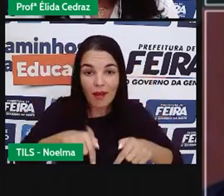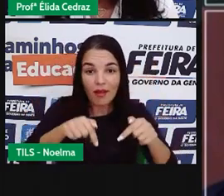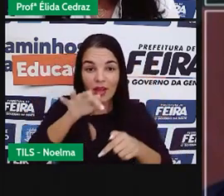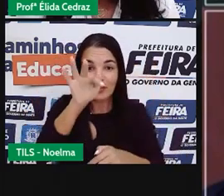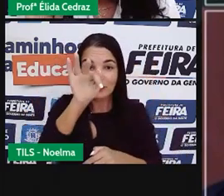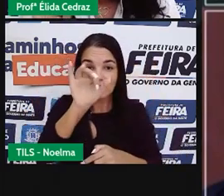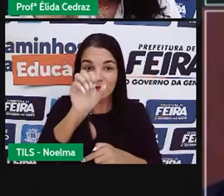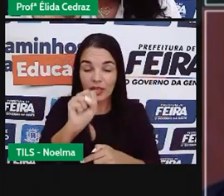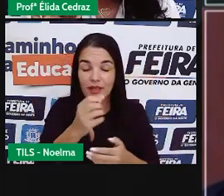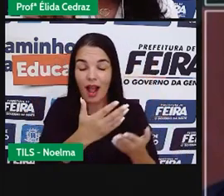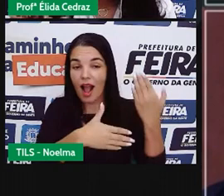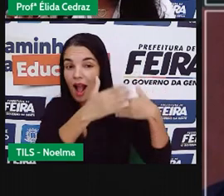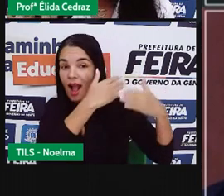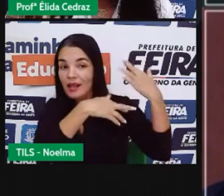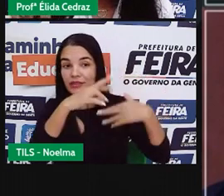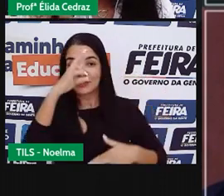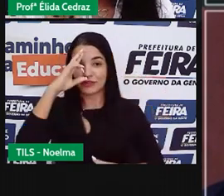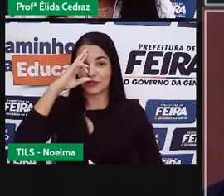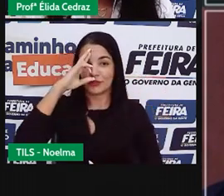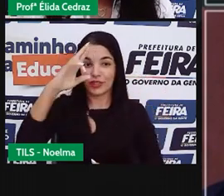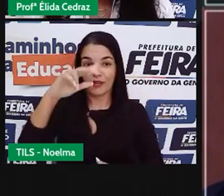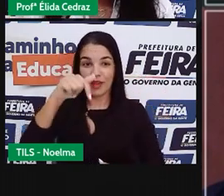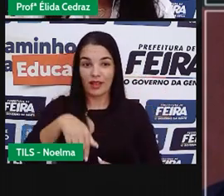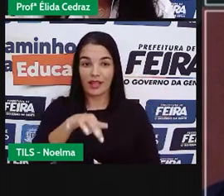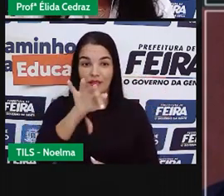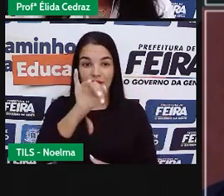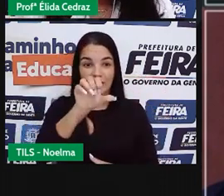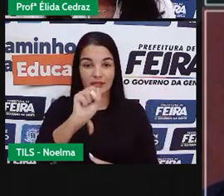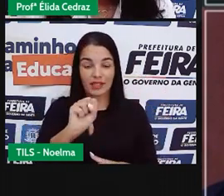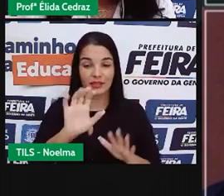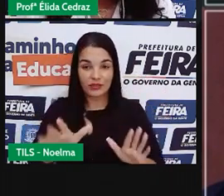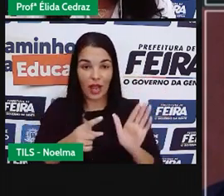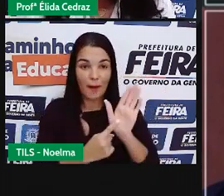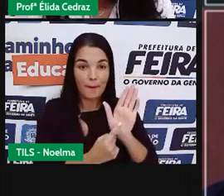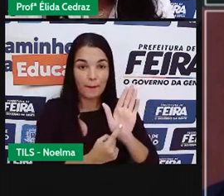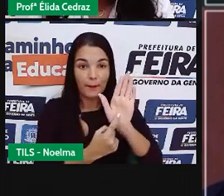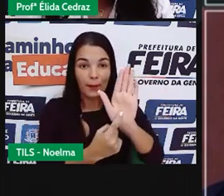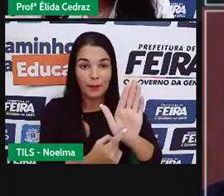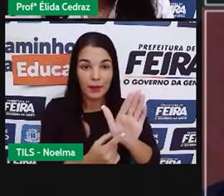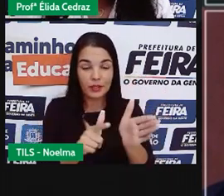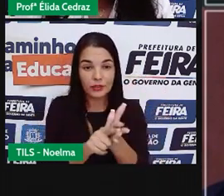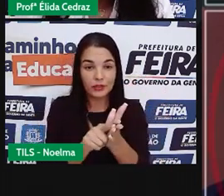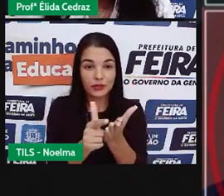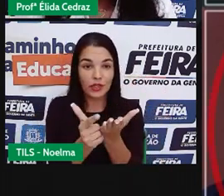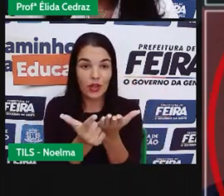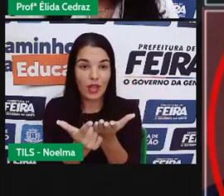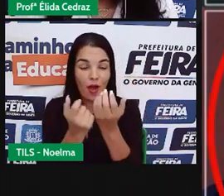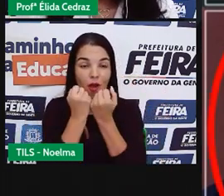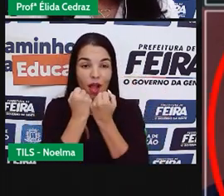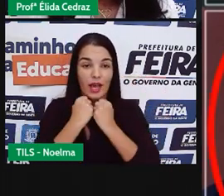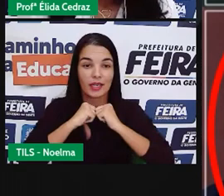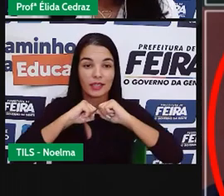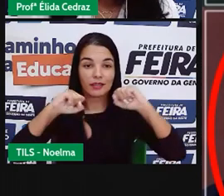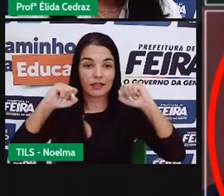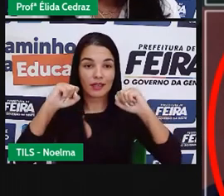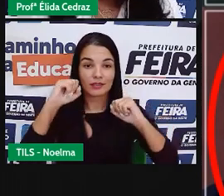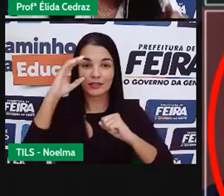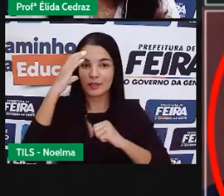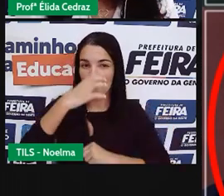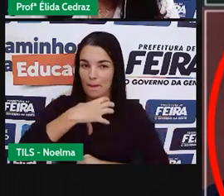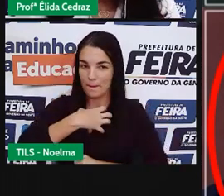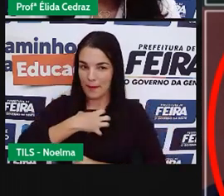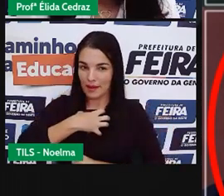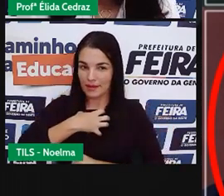intendentes. Essa foto foi publicada pelo jornal Grande Bahia. Aqui está